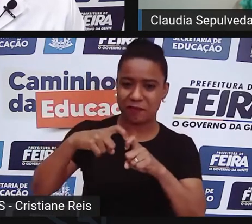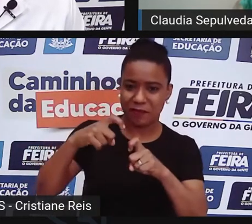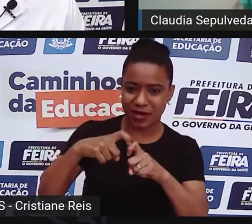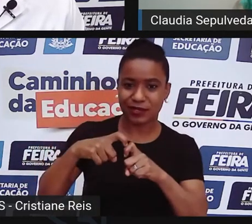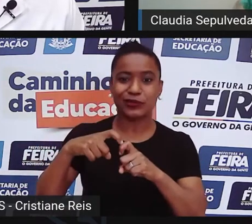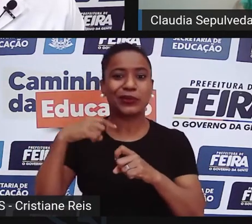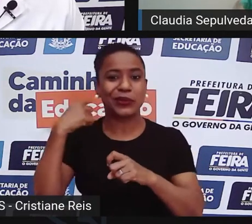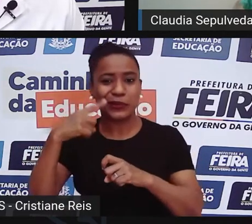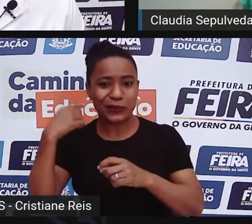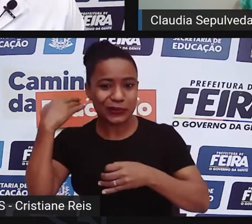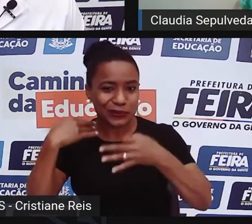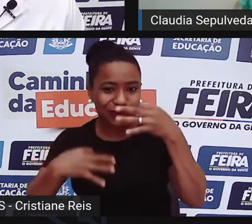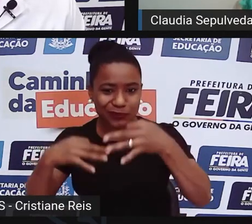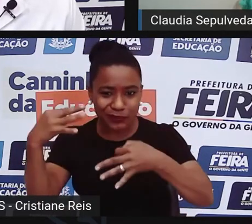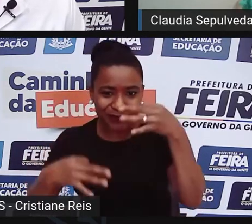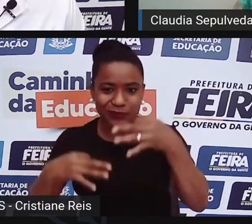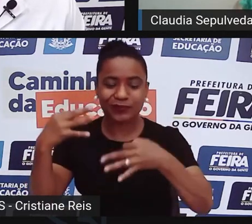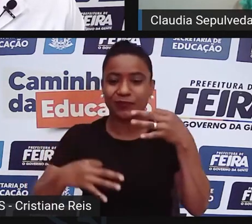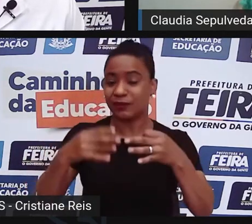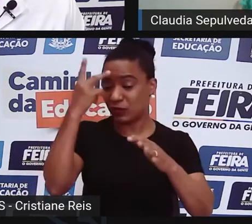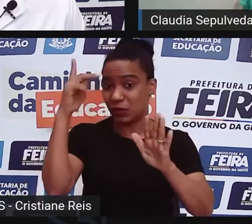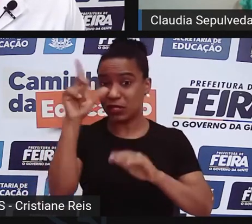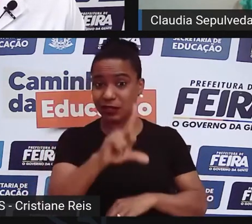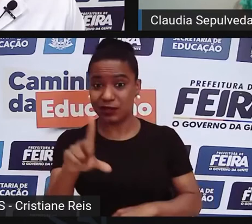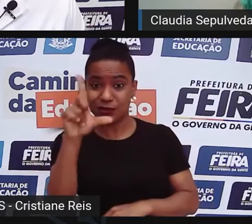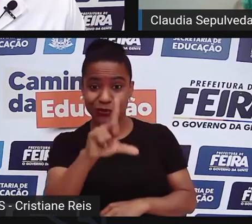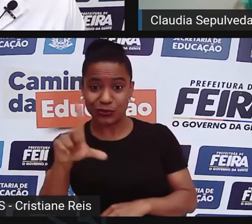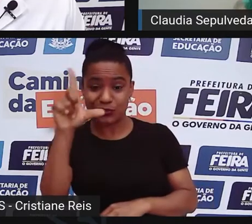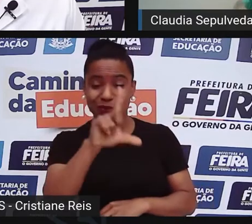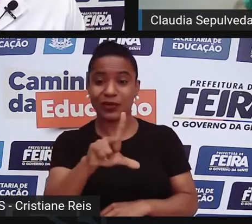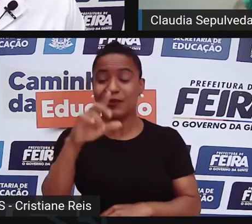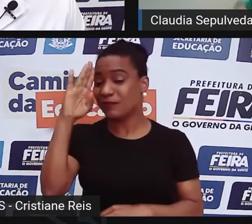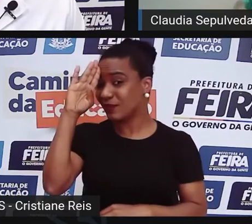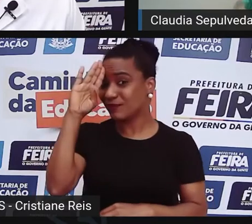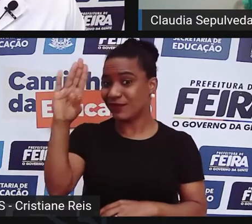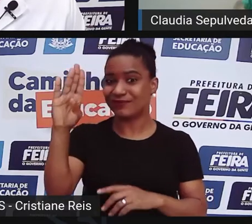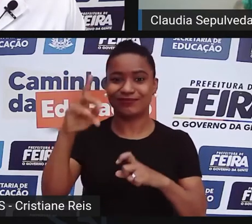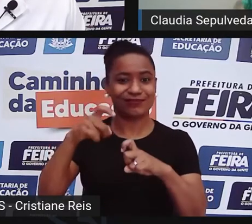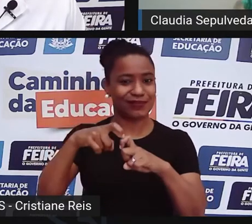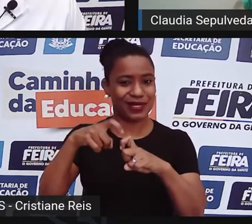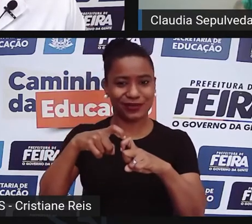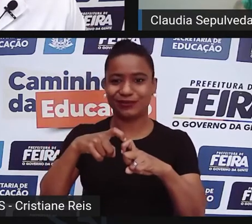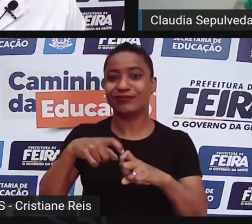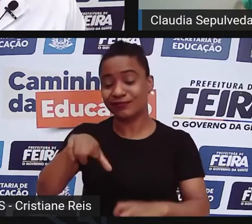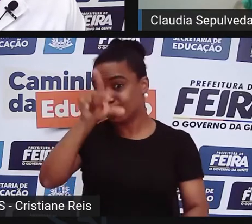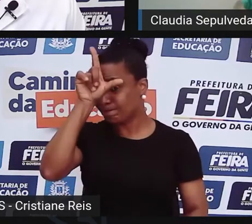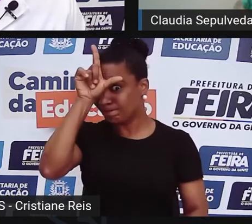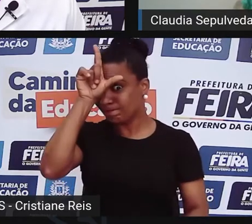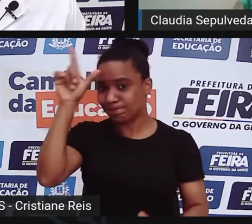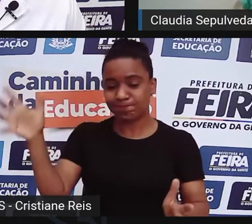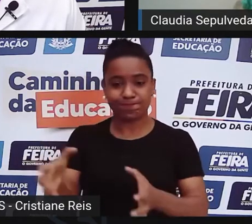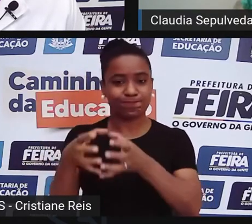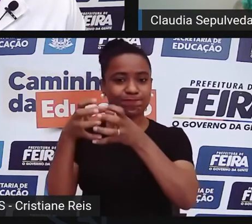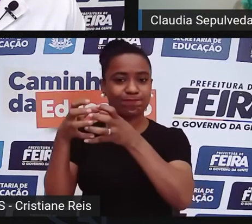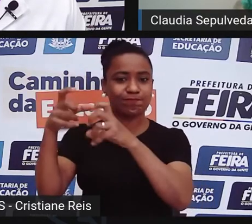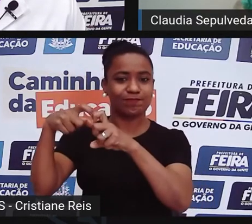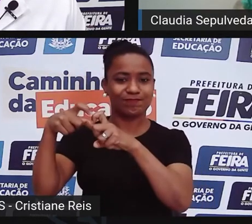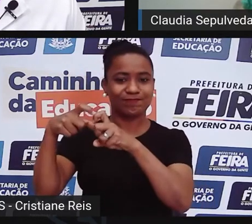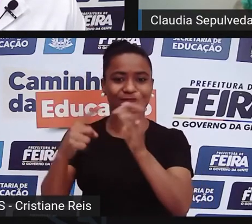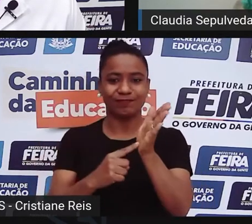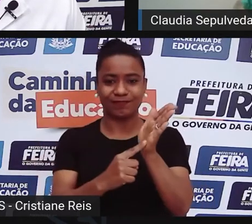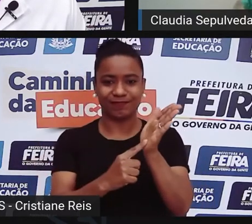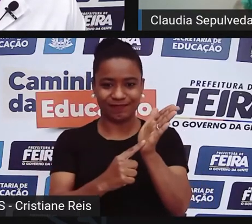juristas, por literatos, mas, principalmente, os médicos eram os grandes líderes nisso aí, eles vão tomar as teorias